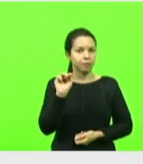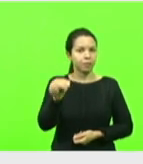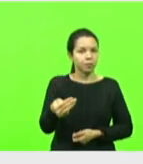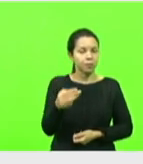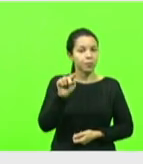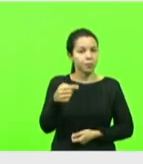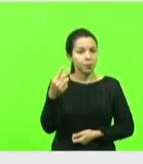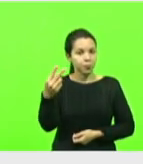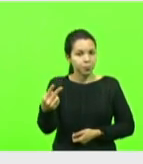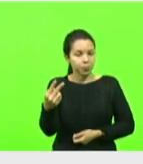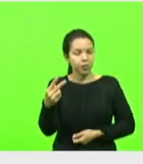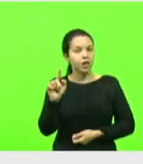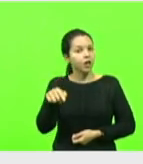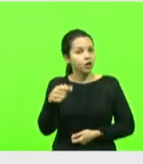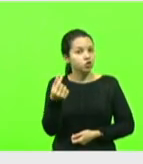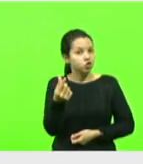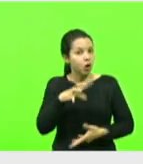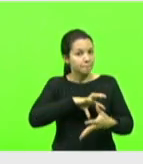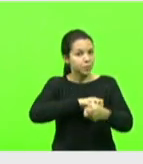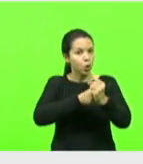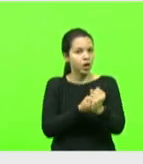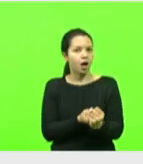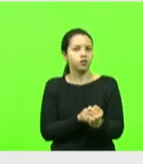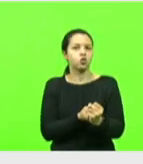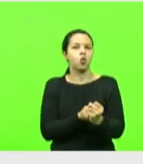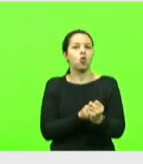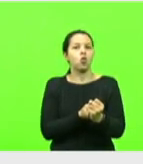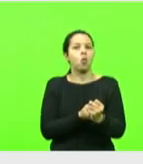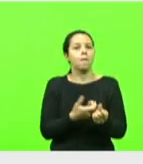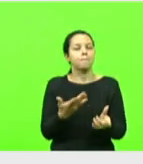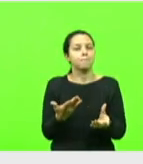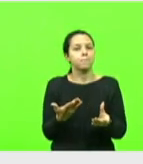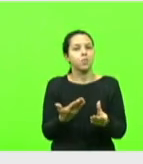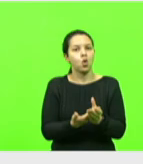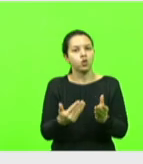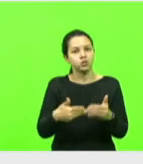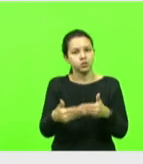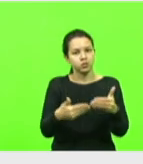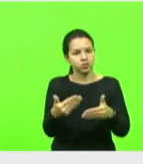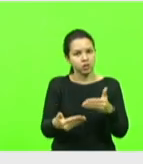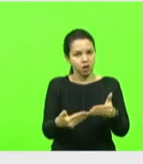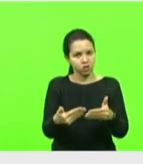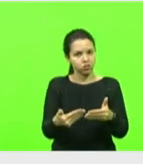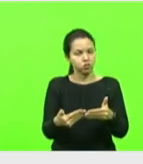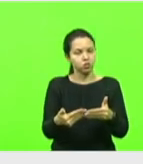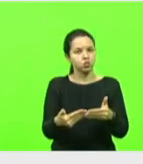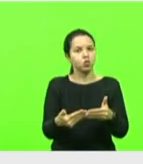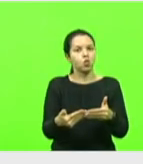é o dinheiro que está bloqueado naquele processo lá, uma parte da ação popular do deputado